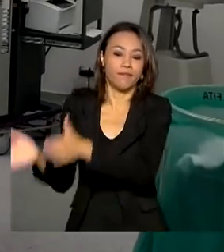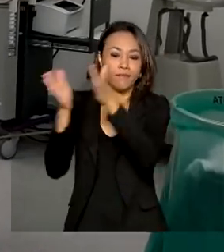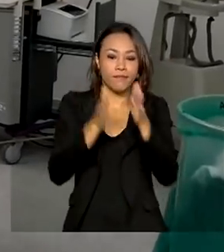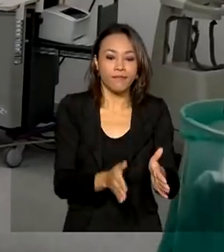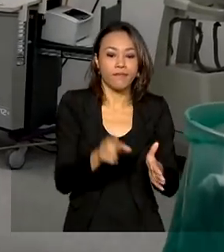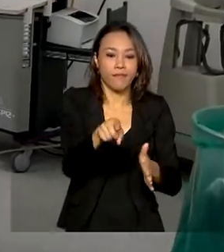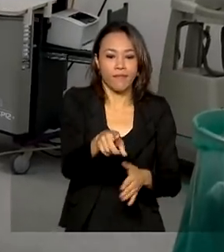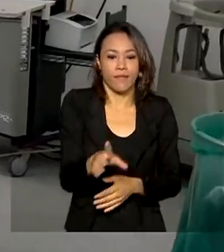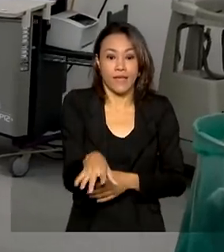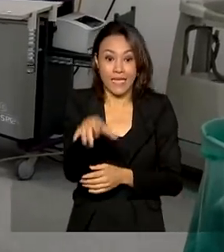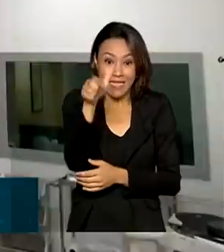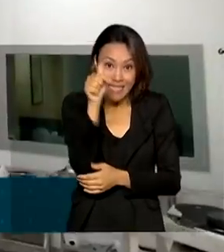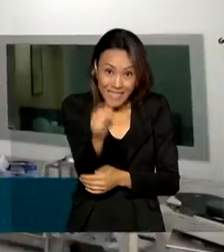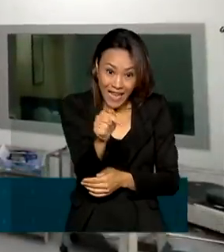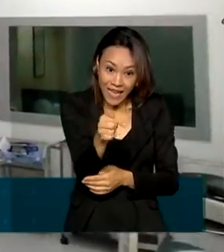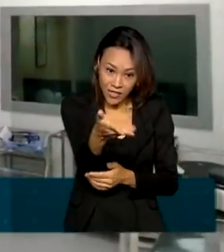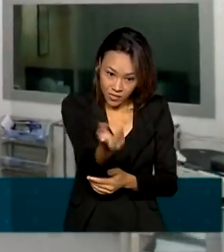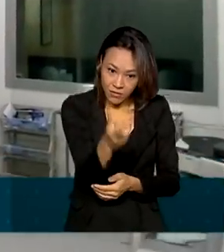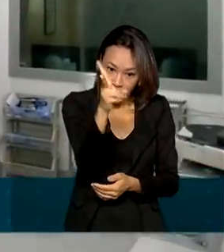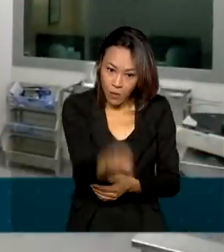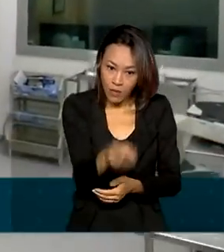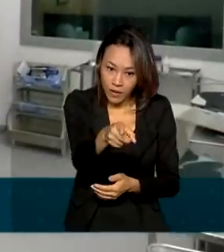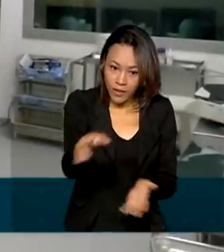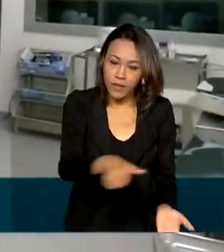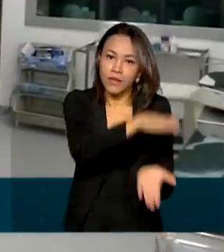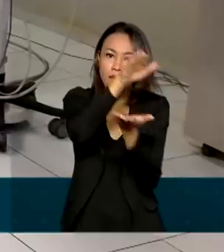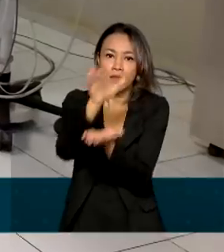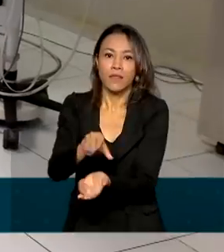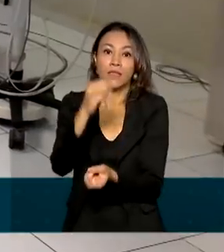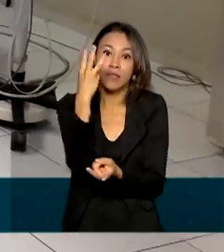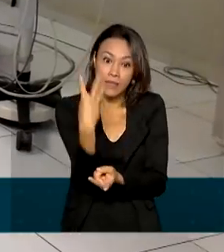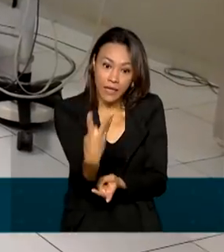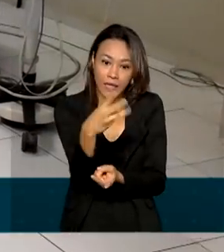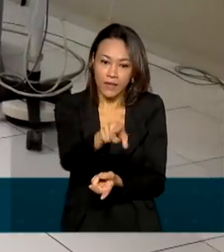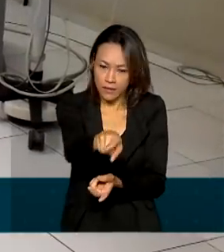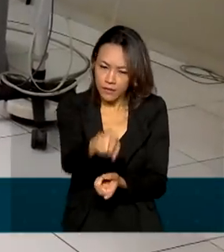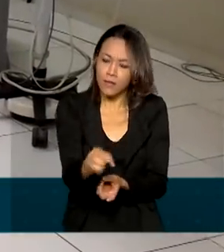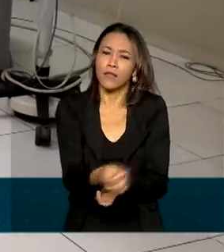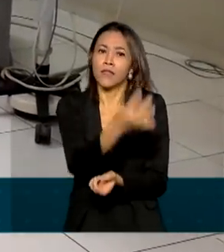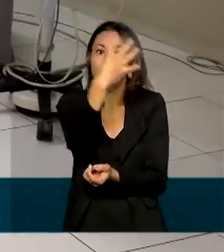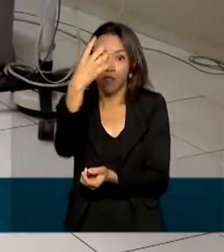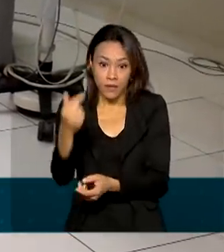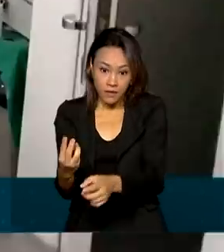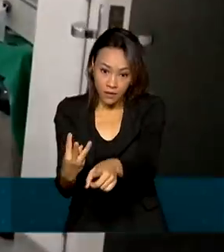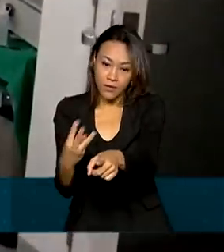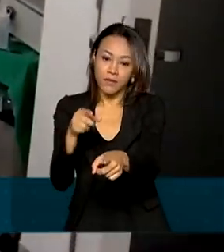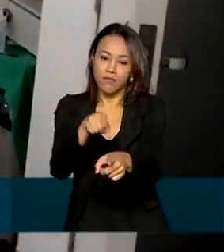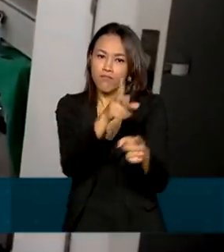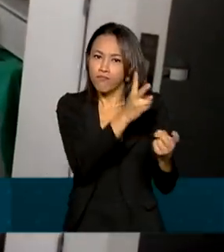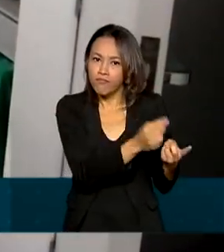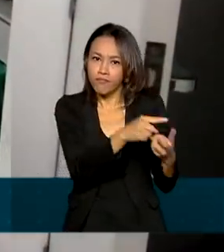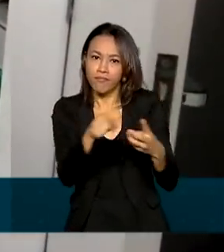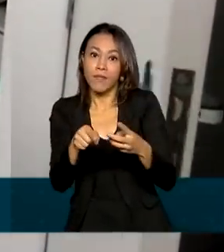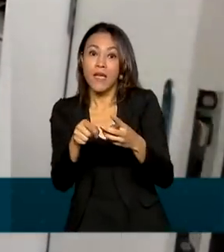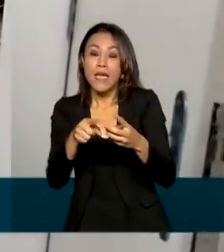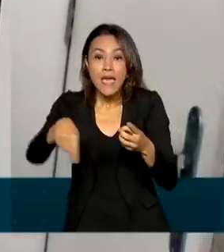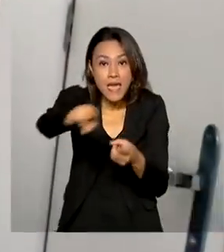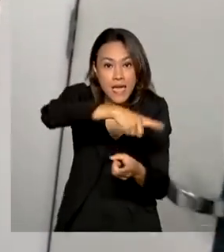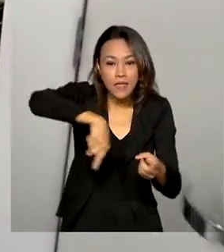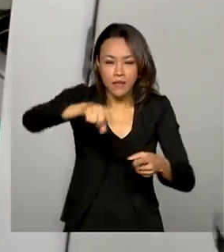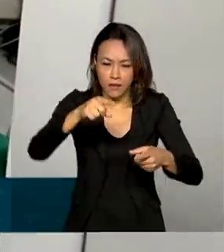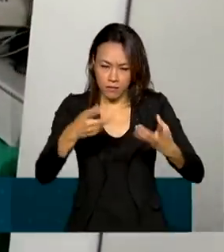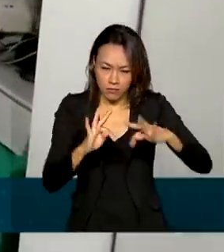Sete angiógrafos, três ressonâncias magnéticas e três tomógrafos. Os equipamentos de